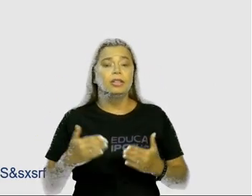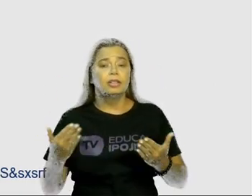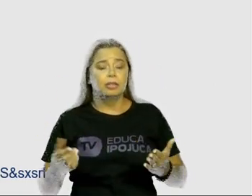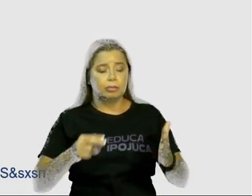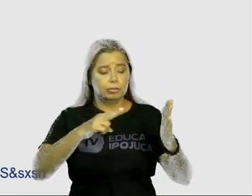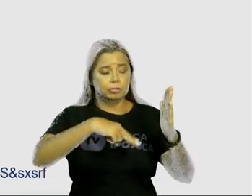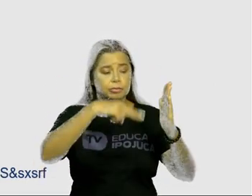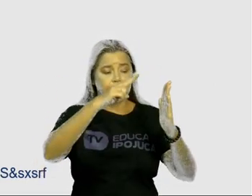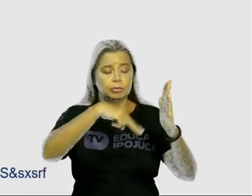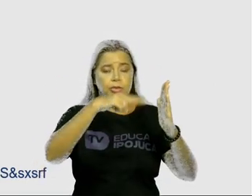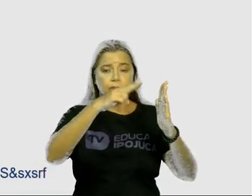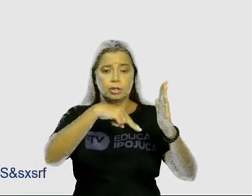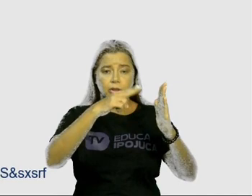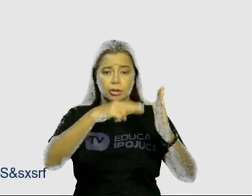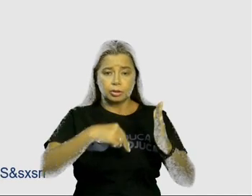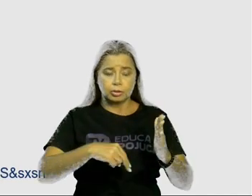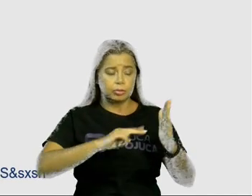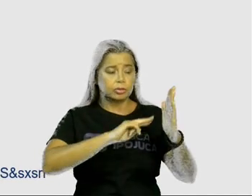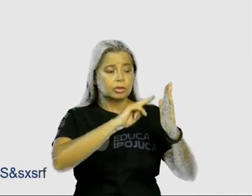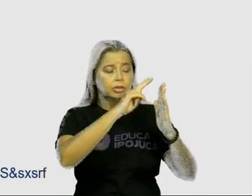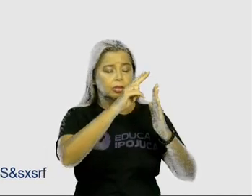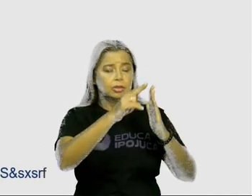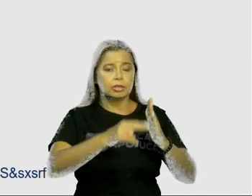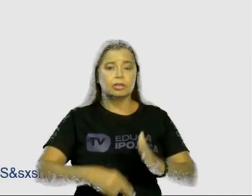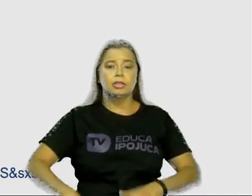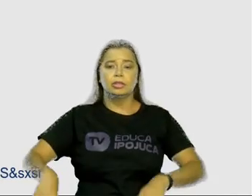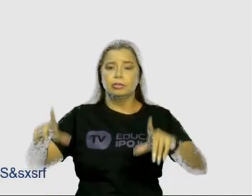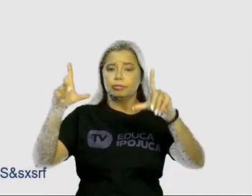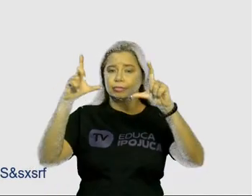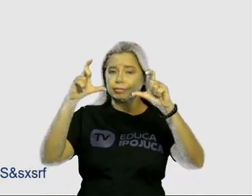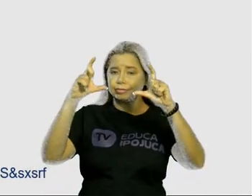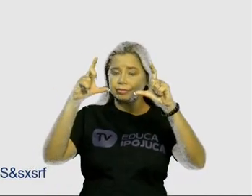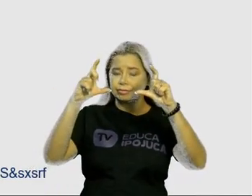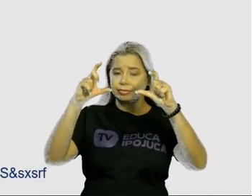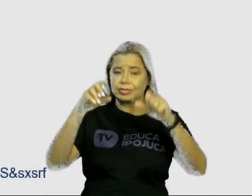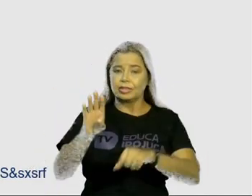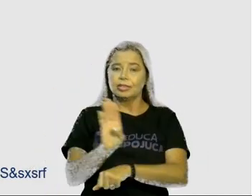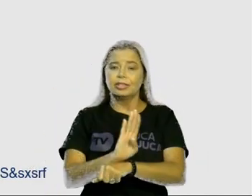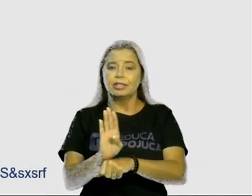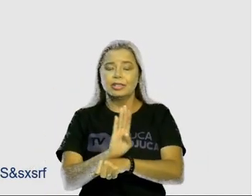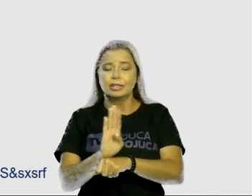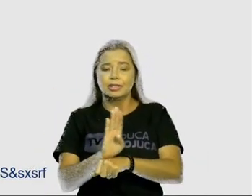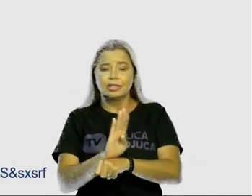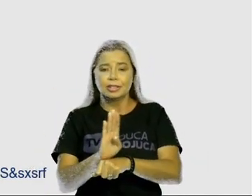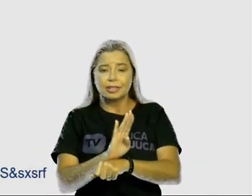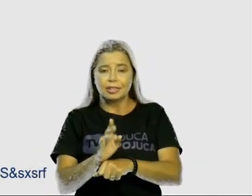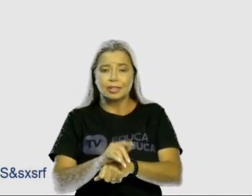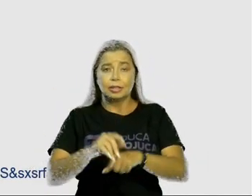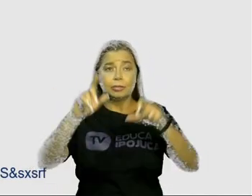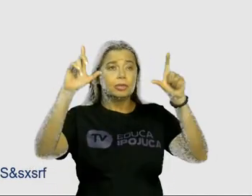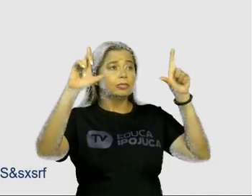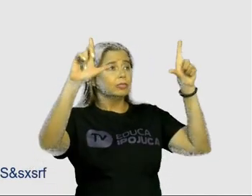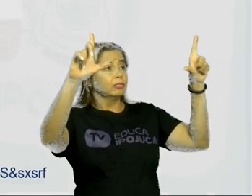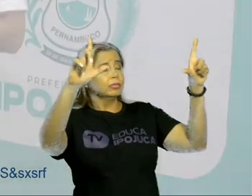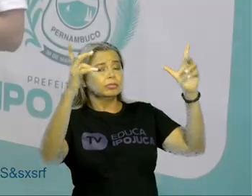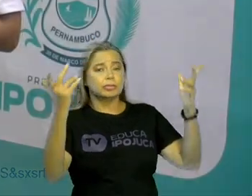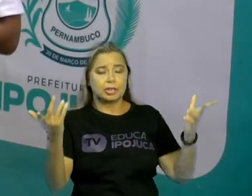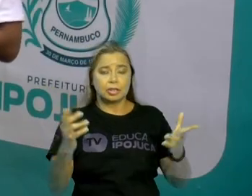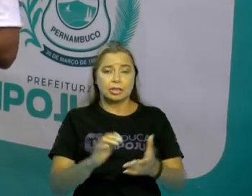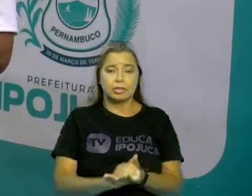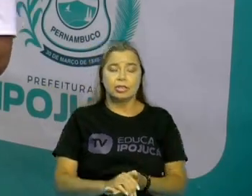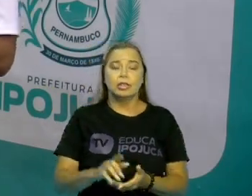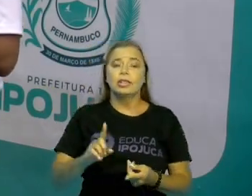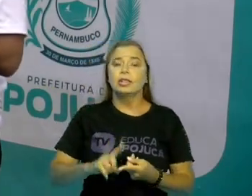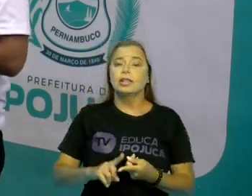desenho, gravura, fotografia, cinema. Além dessas, são consideradas ainda como